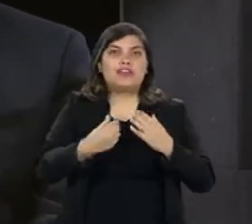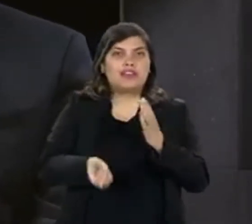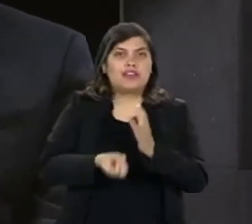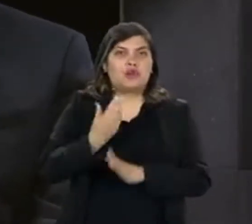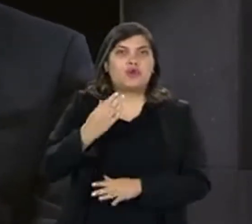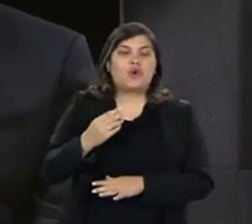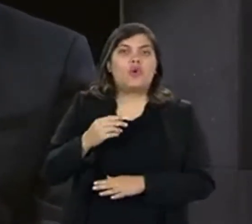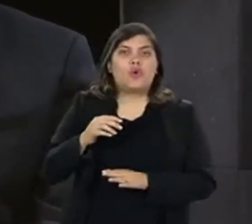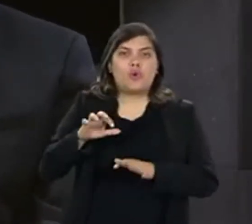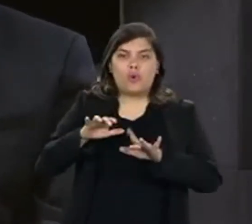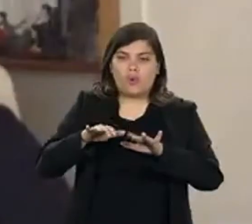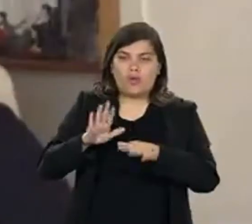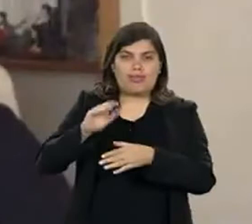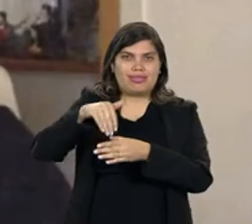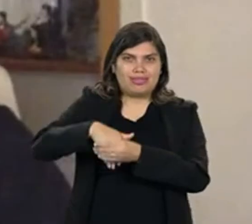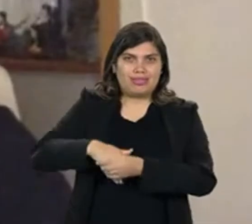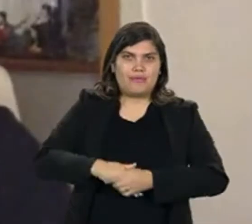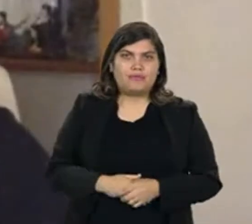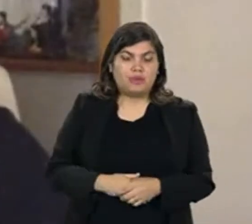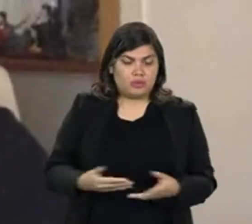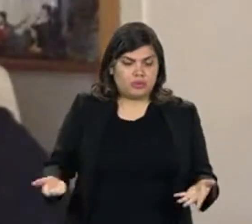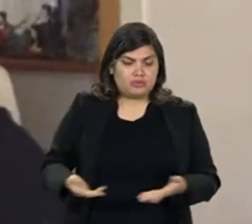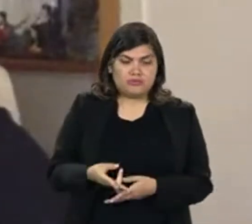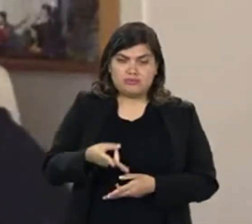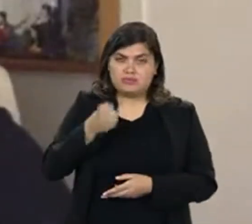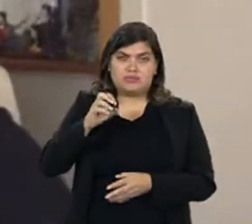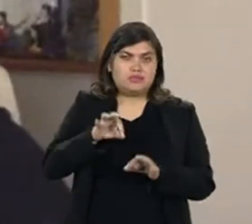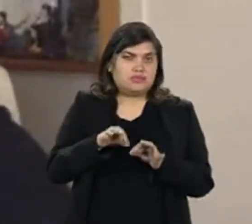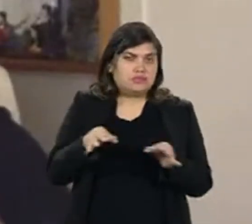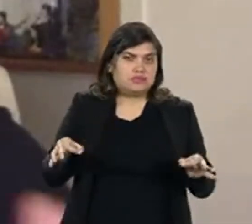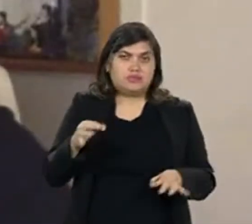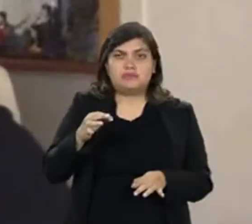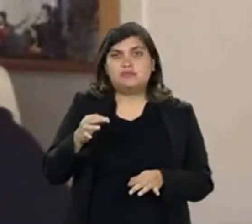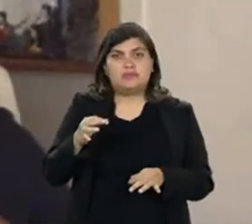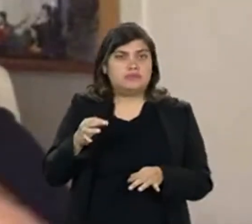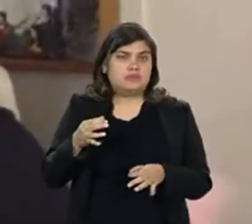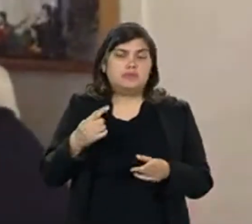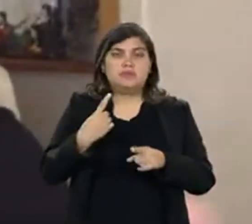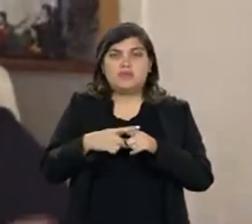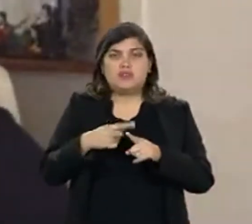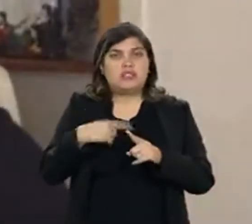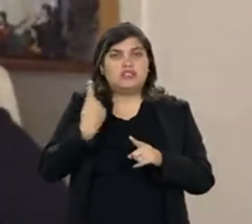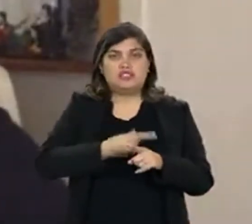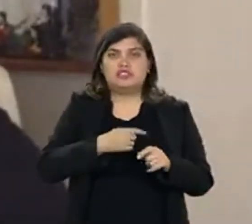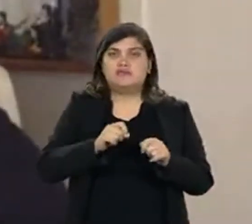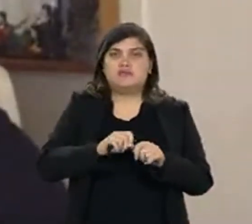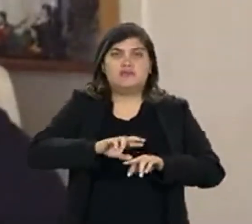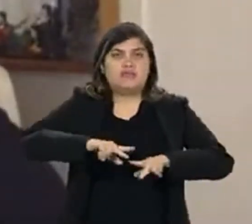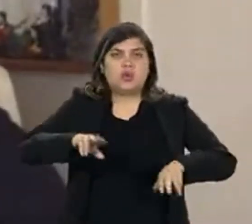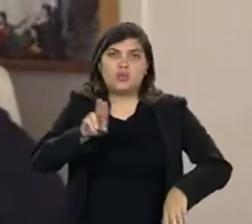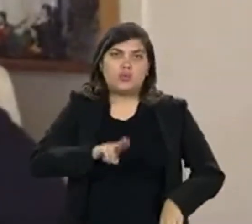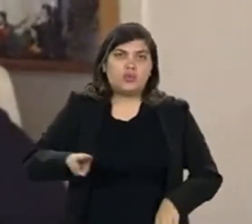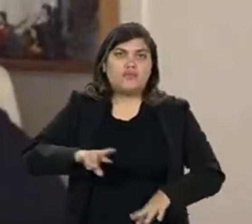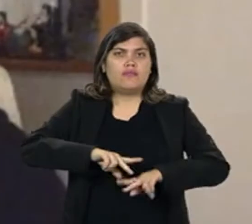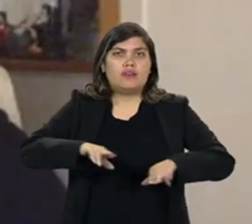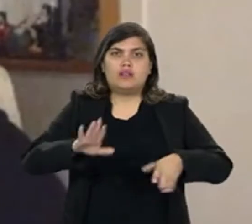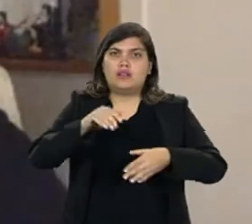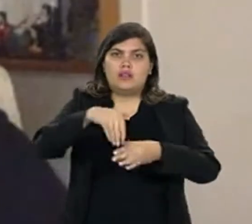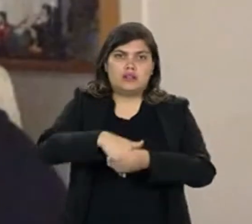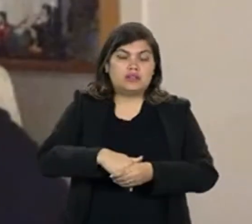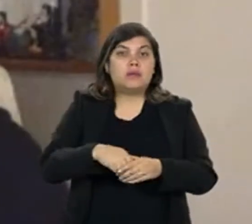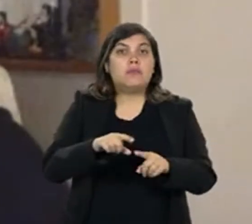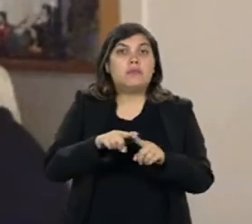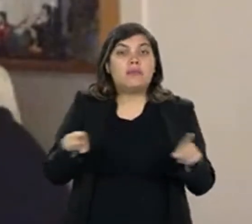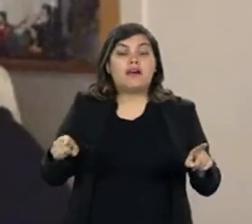chegada da urna eletrônica. Hoje em dia, gente vê que é muito simples, né? Porque a gente já fez aí vários usos em várias eleições,